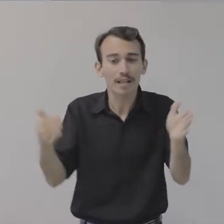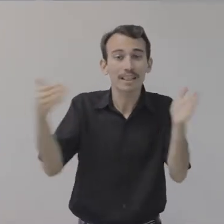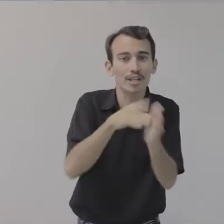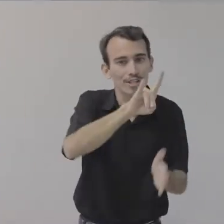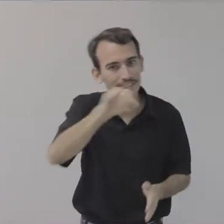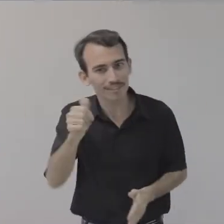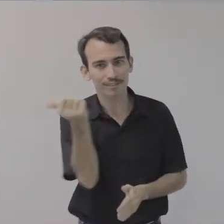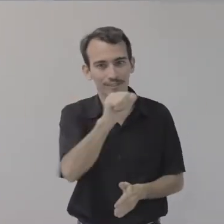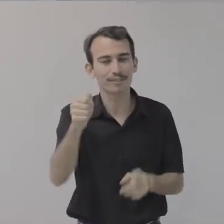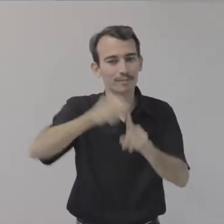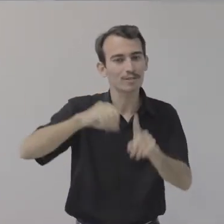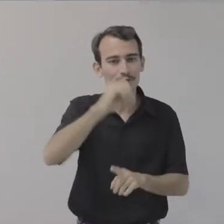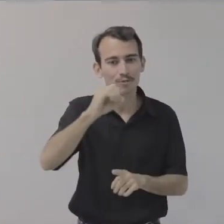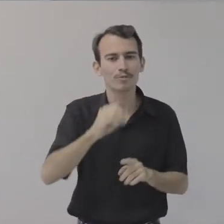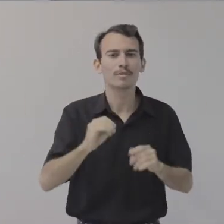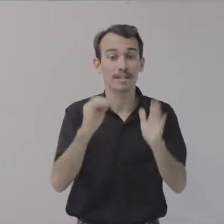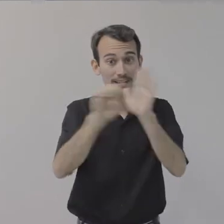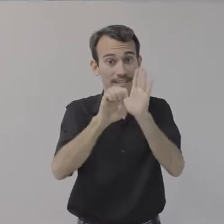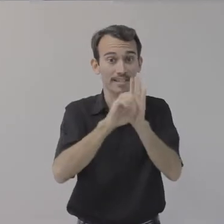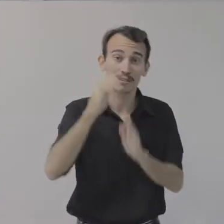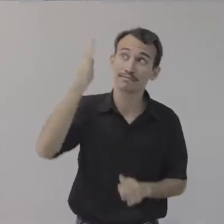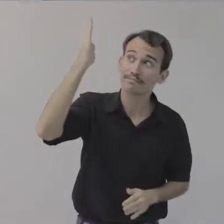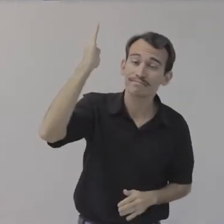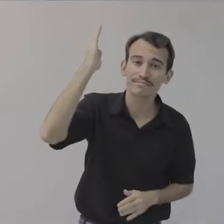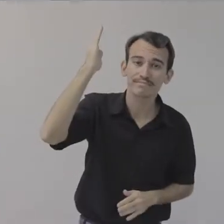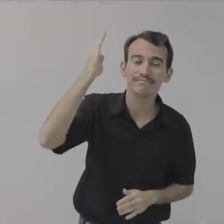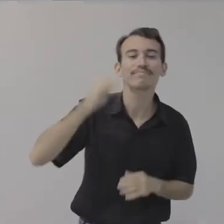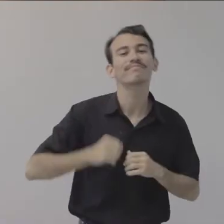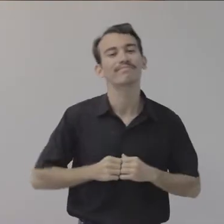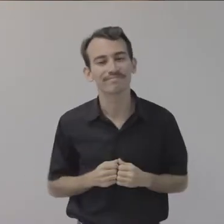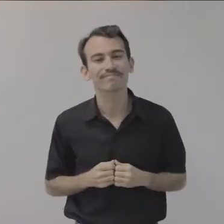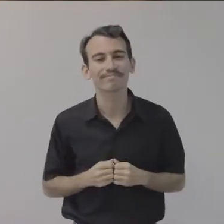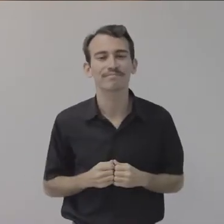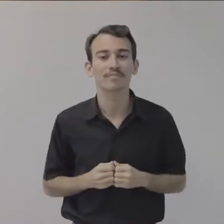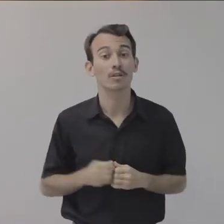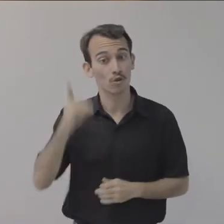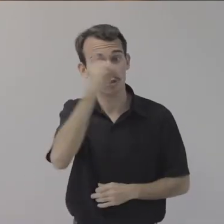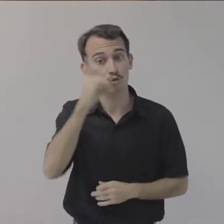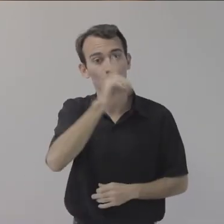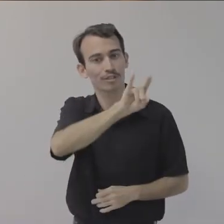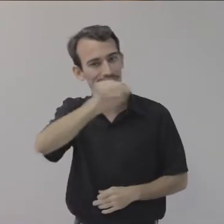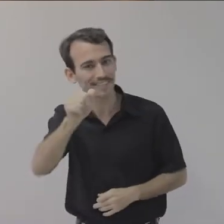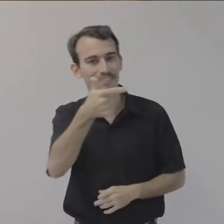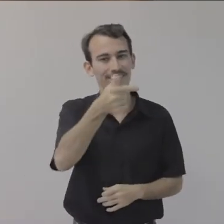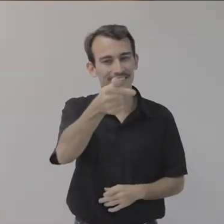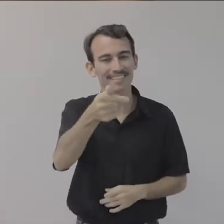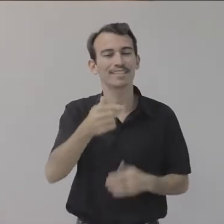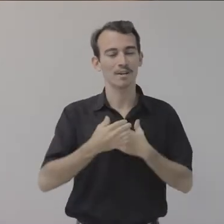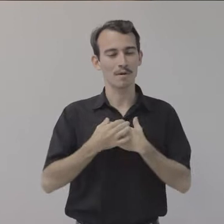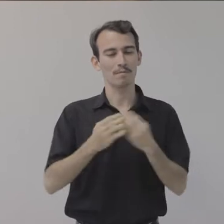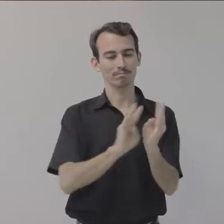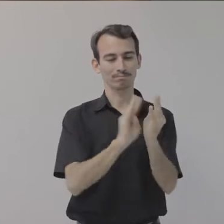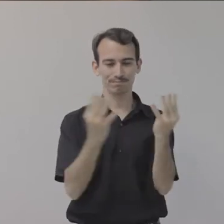completo está disponível no site comunicaçãosocial.ufis.br. E neste domingo, dia 27, a Orquestra